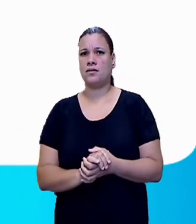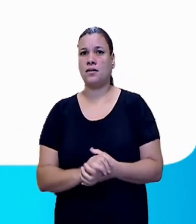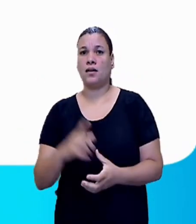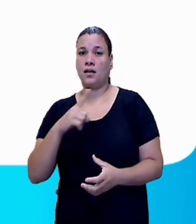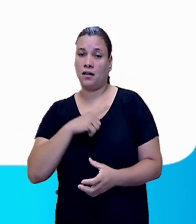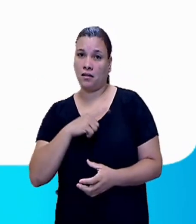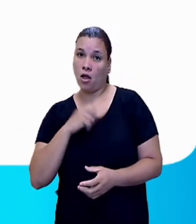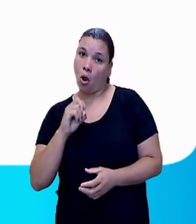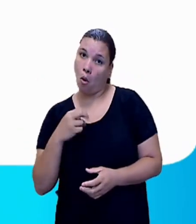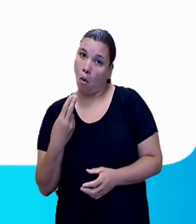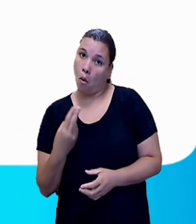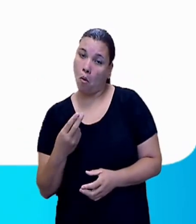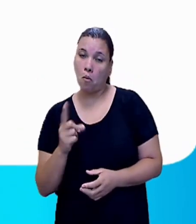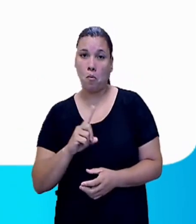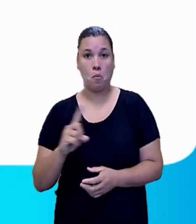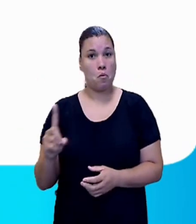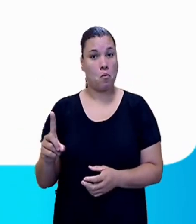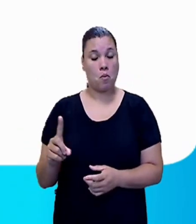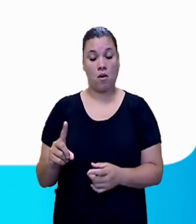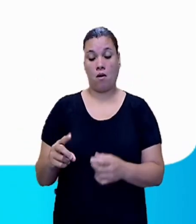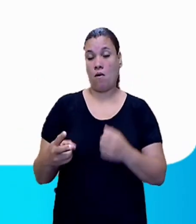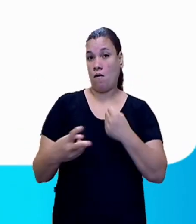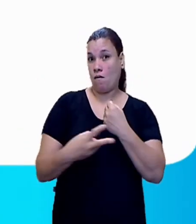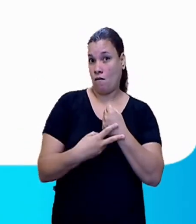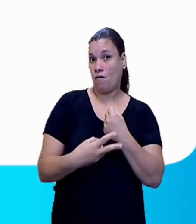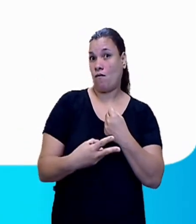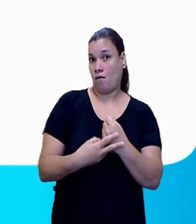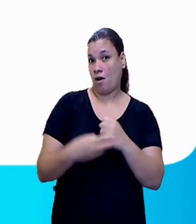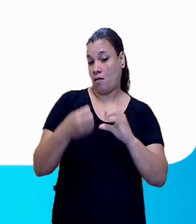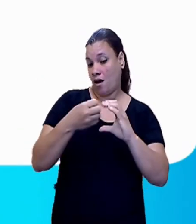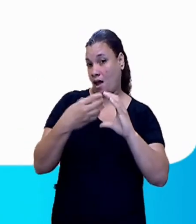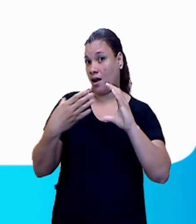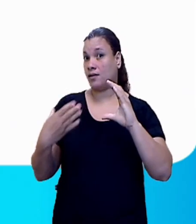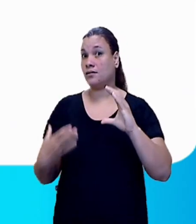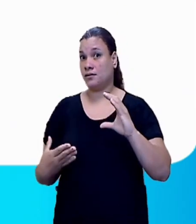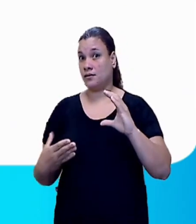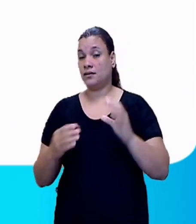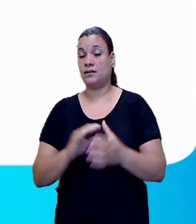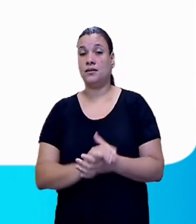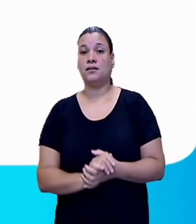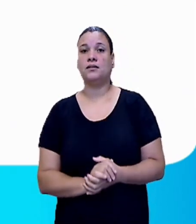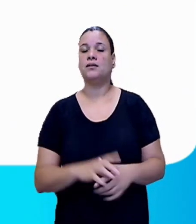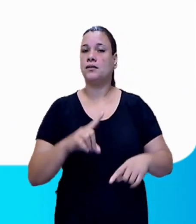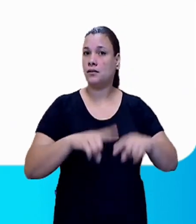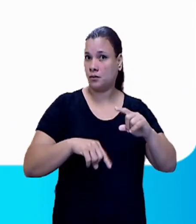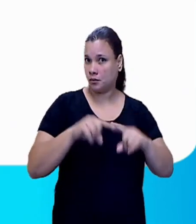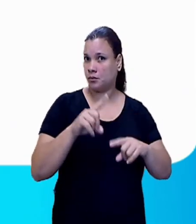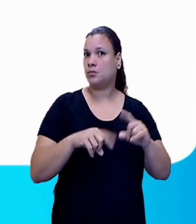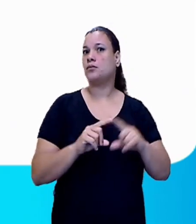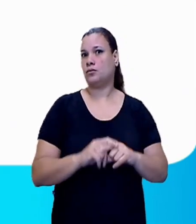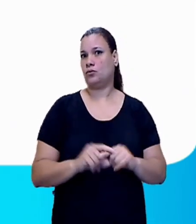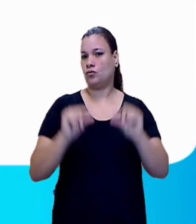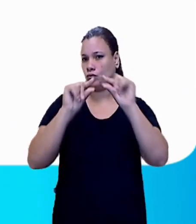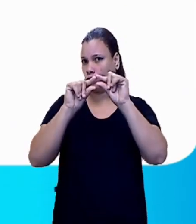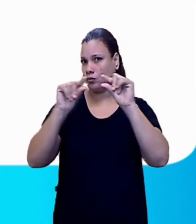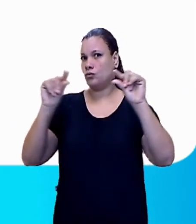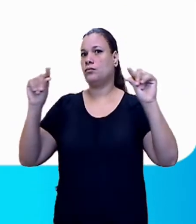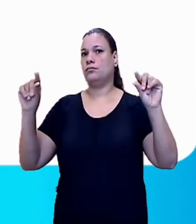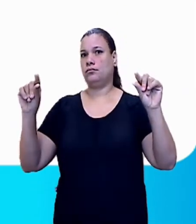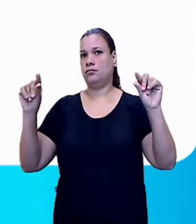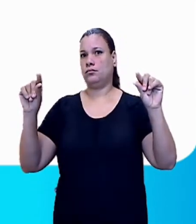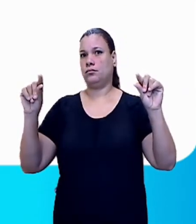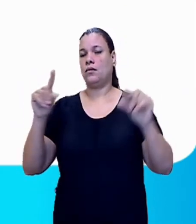verbo, mas que procura caracterizar o produto. A frase, né, é de efeito. É assim que é chamado os slogans.